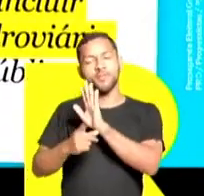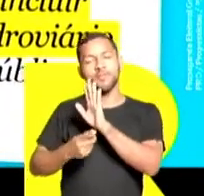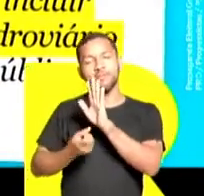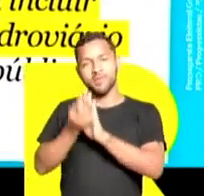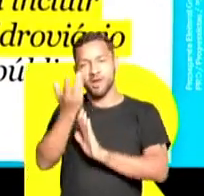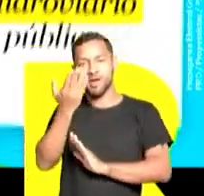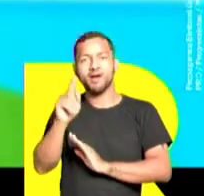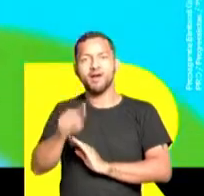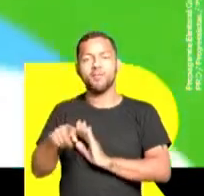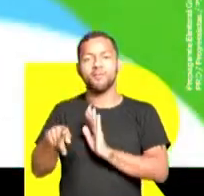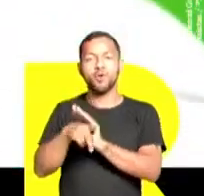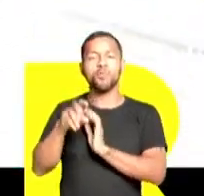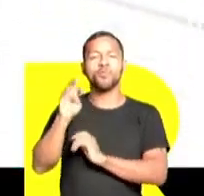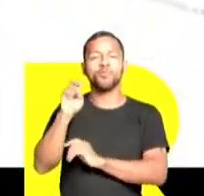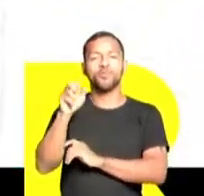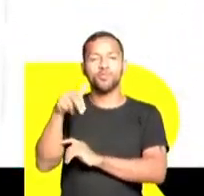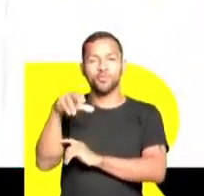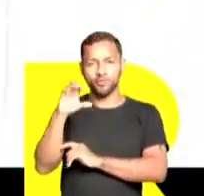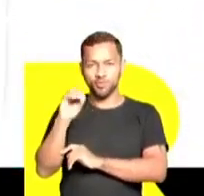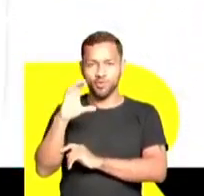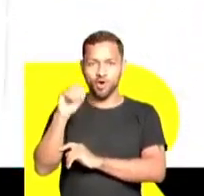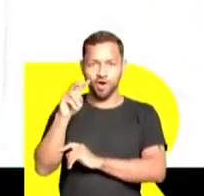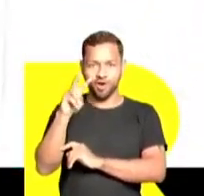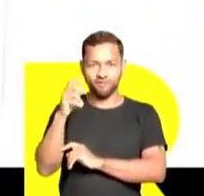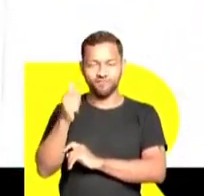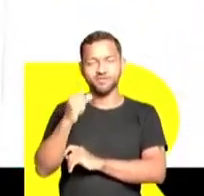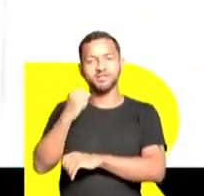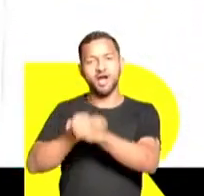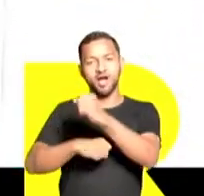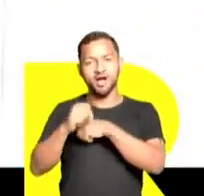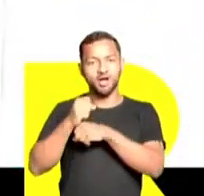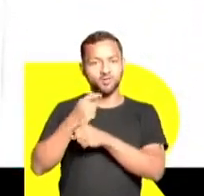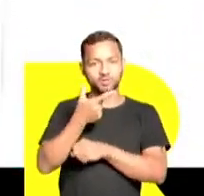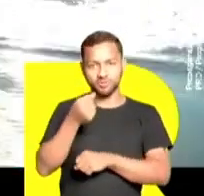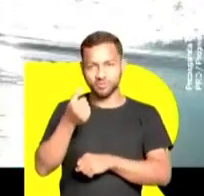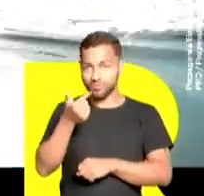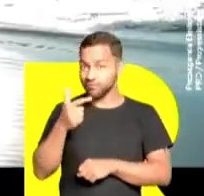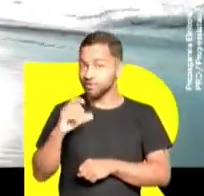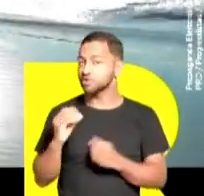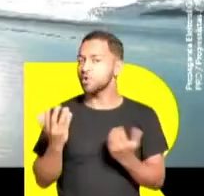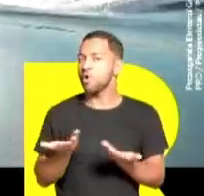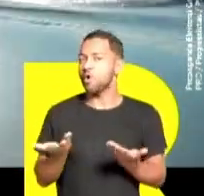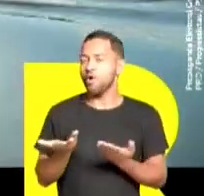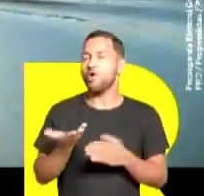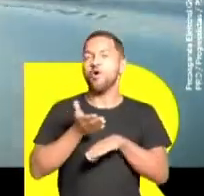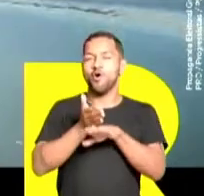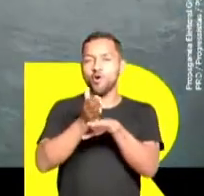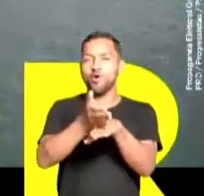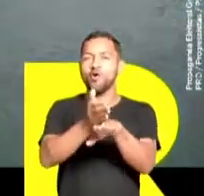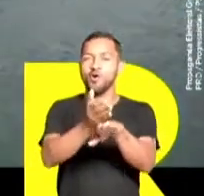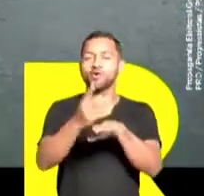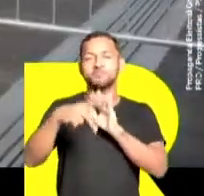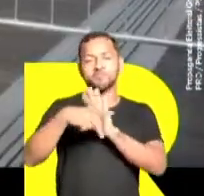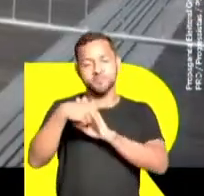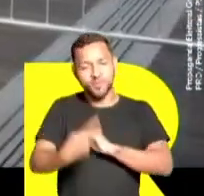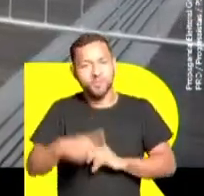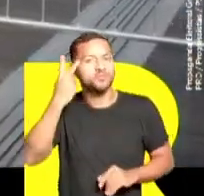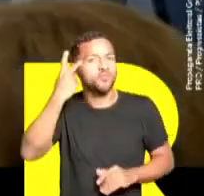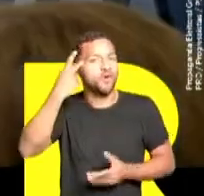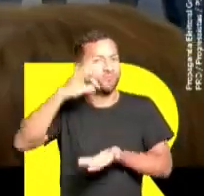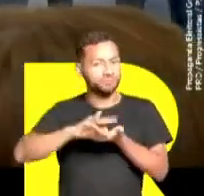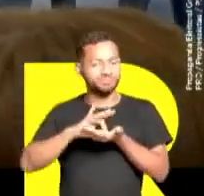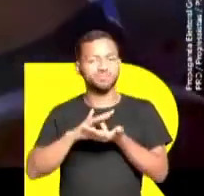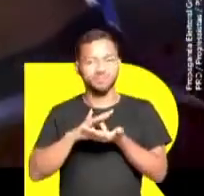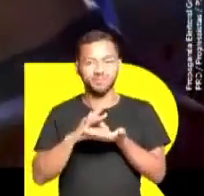entrou no plano de governo de Bruno Covas em 2020. E hoje, o Aquático SP é uma realidade.